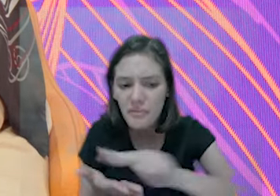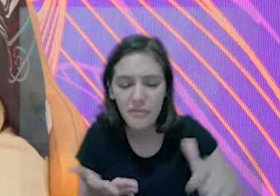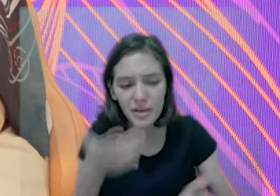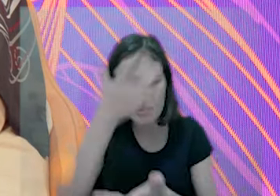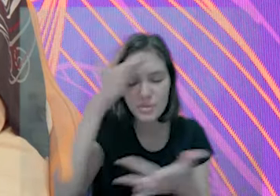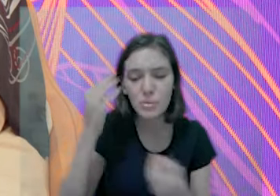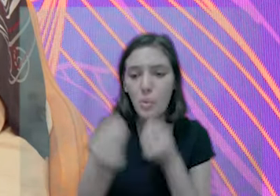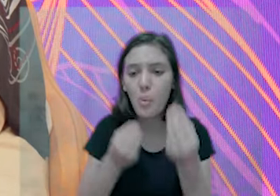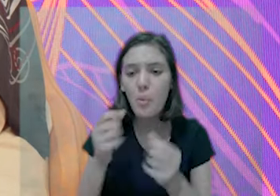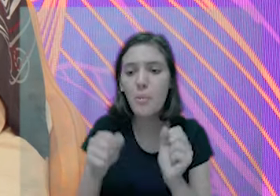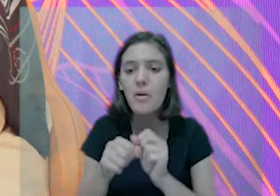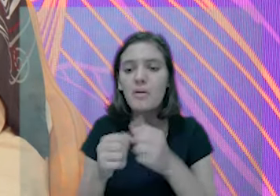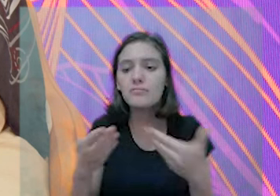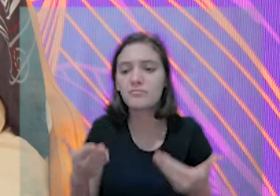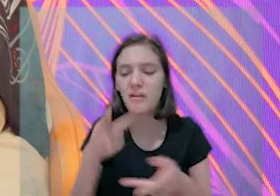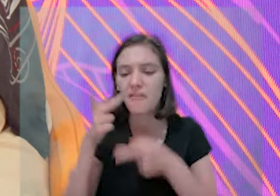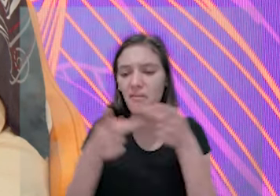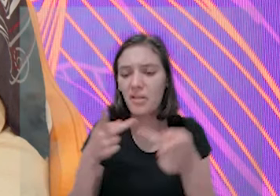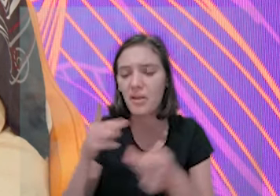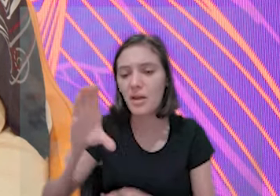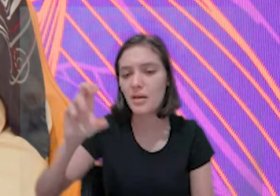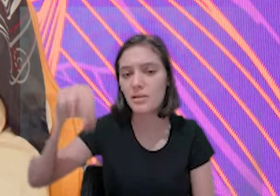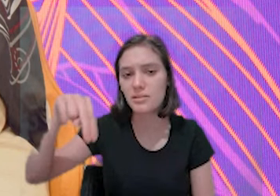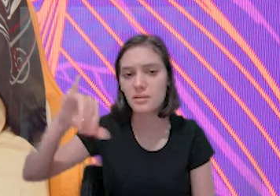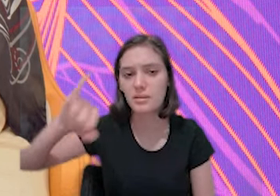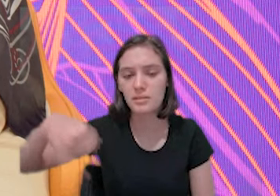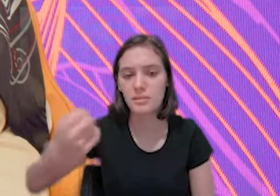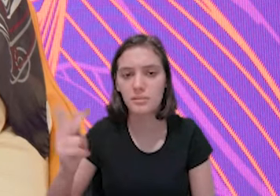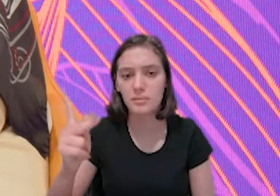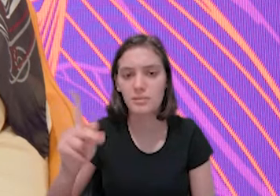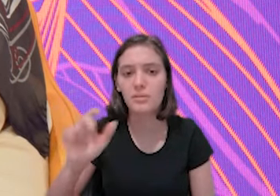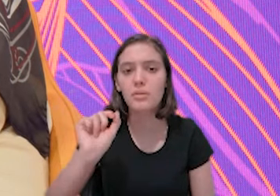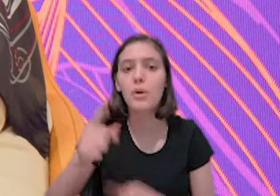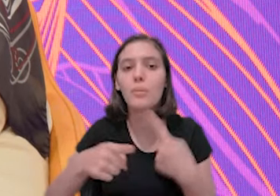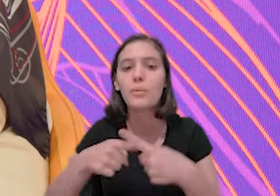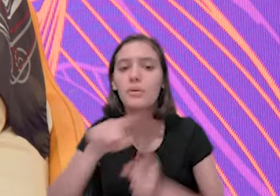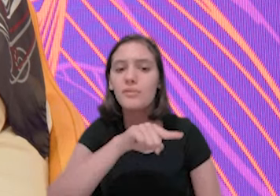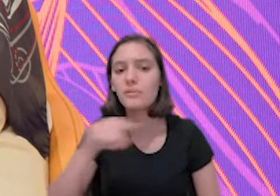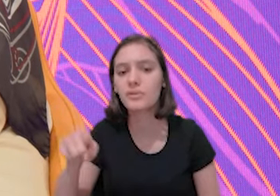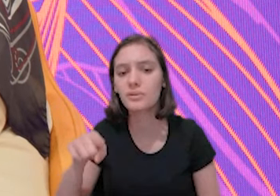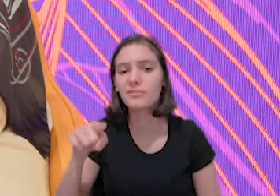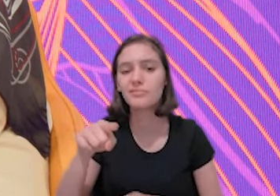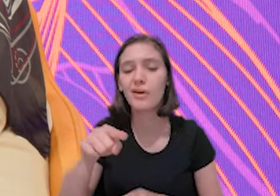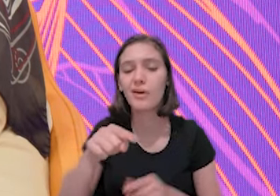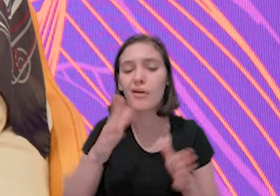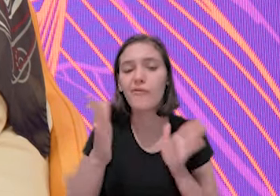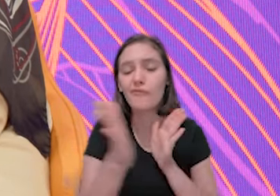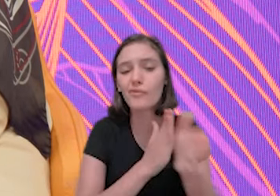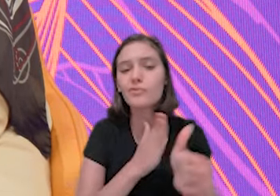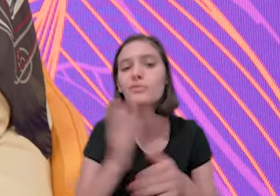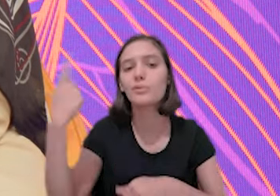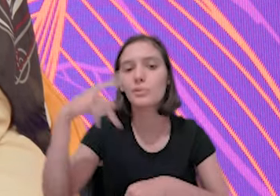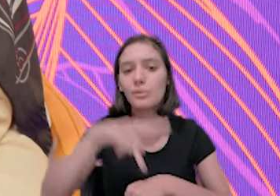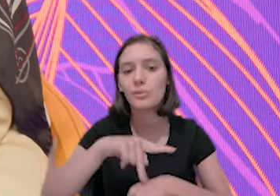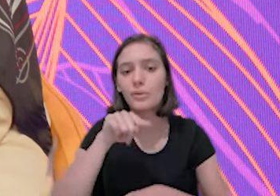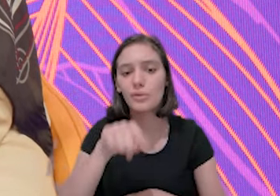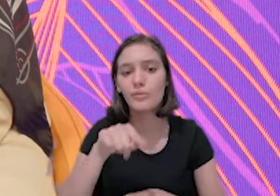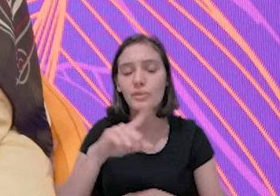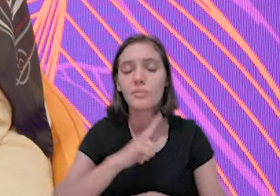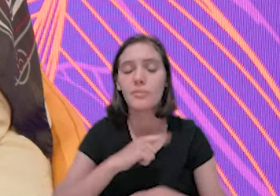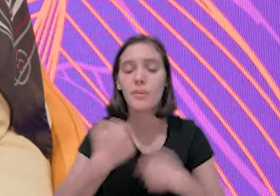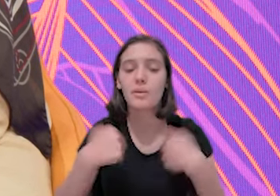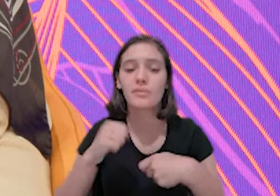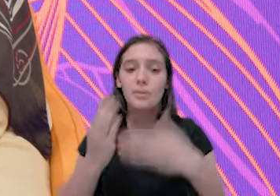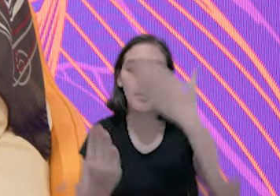pessoas, como eu faço CNPJ? Eles falam que CNPJ é difícil para você, porque vocês são refugiados,